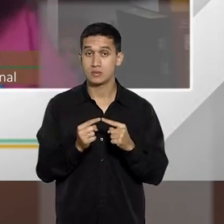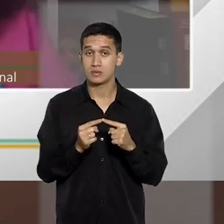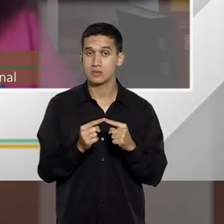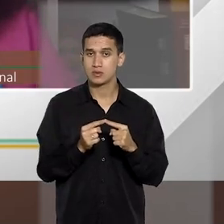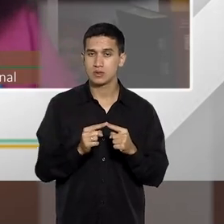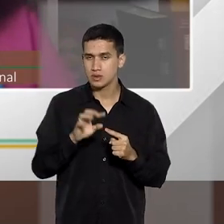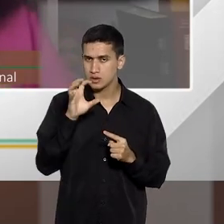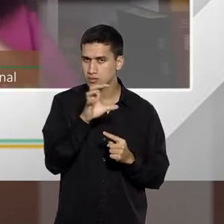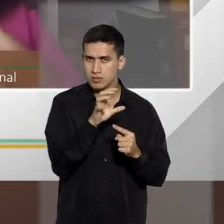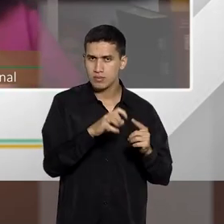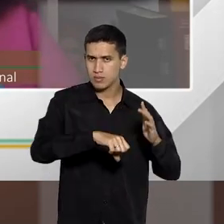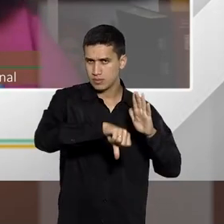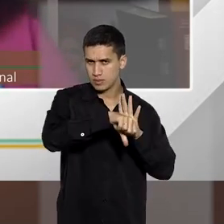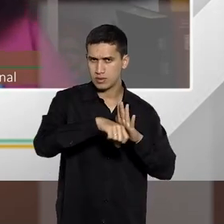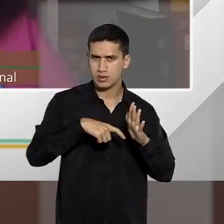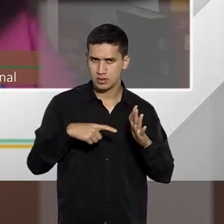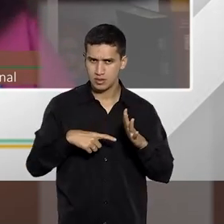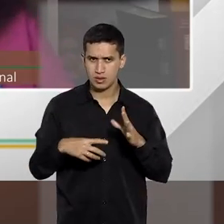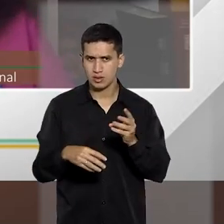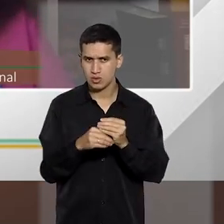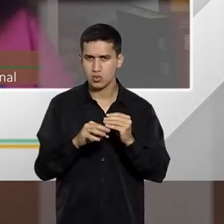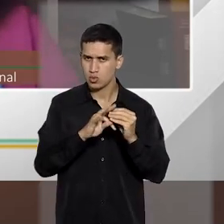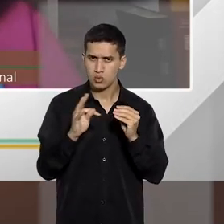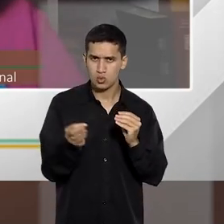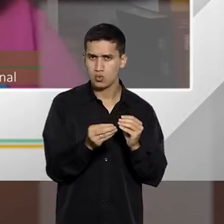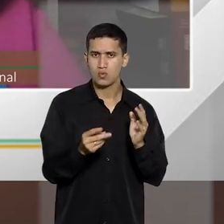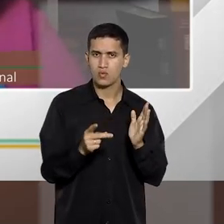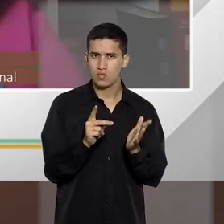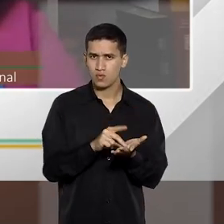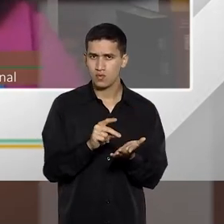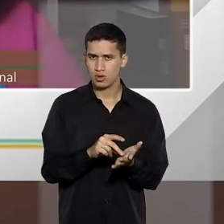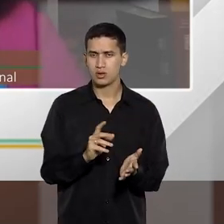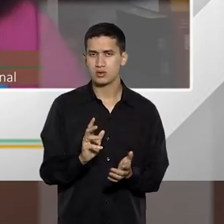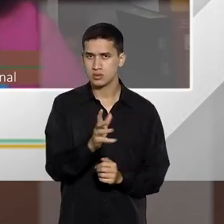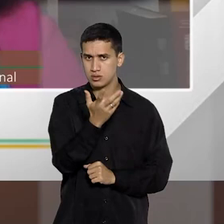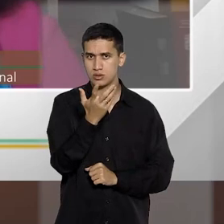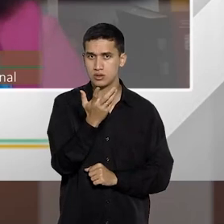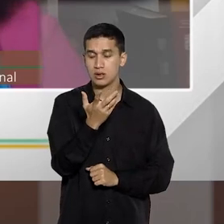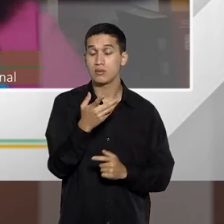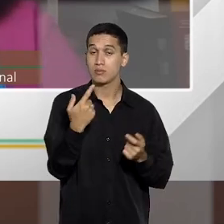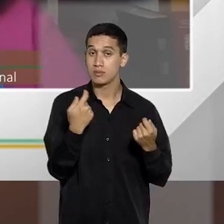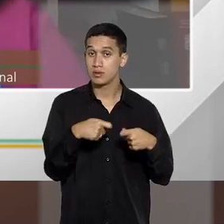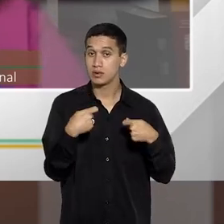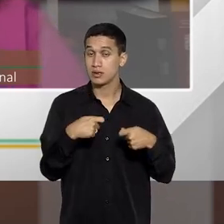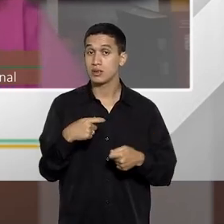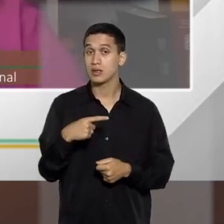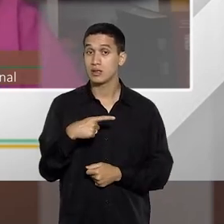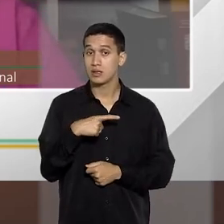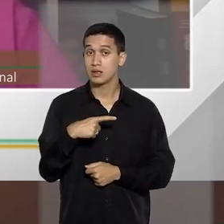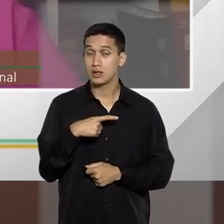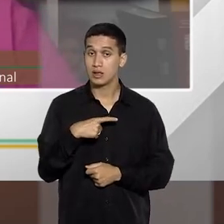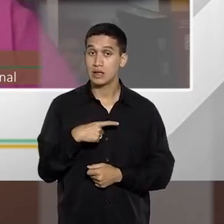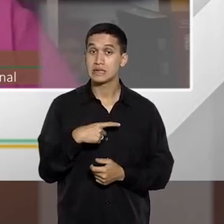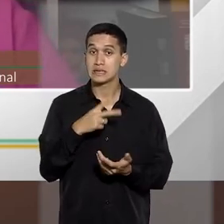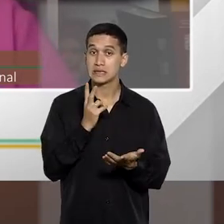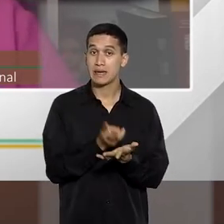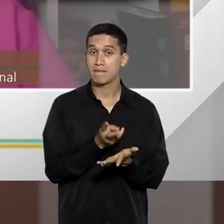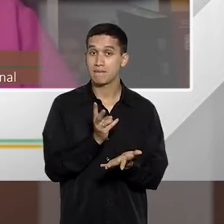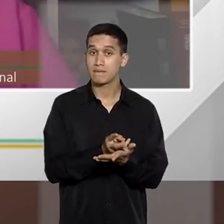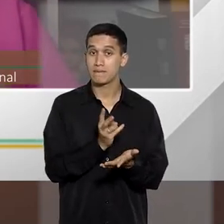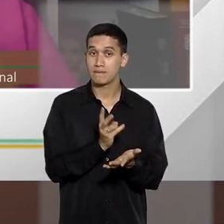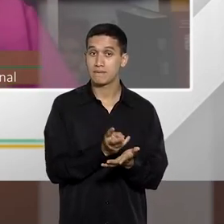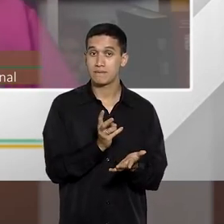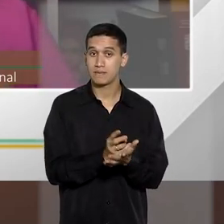penal seja preenchido, para que todos os elementos estejam presentes, é preciso que eu tenha habitualidade,